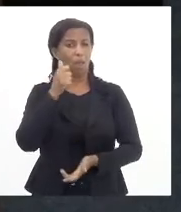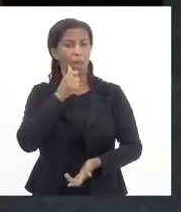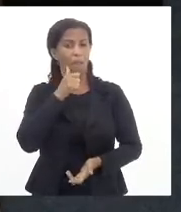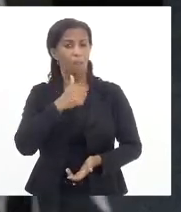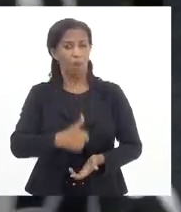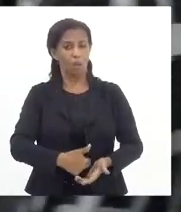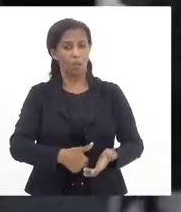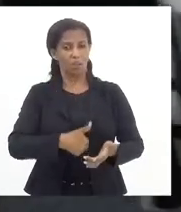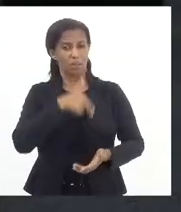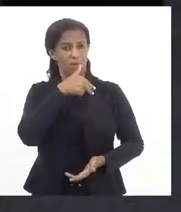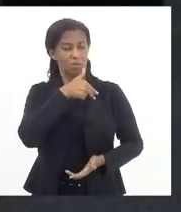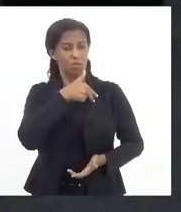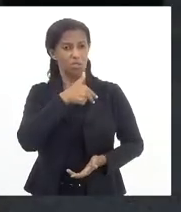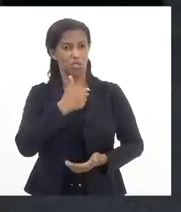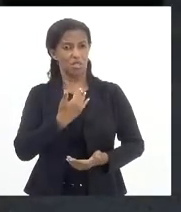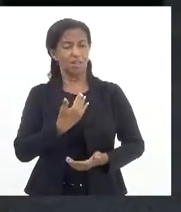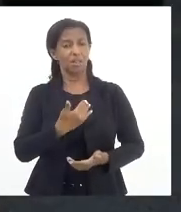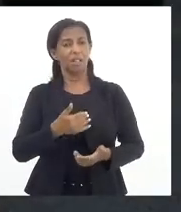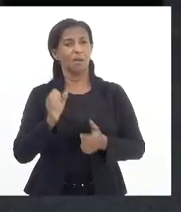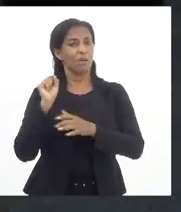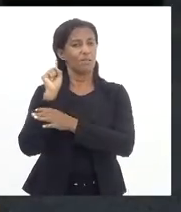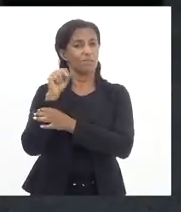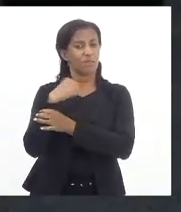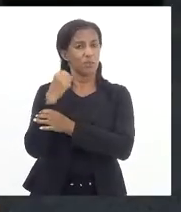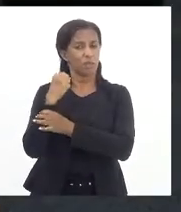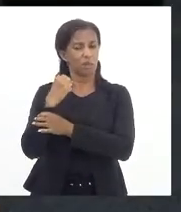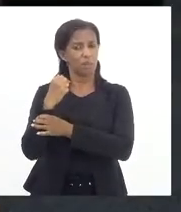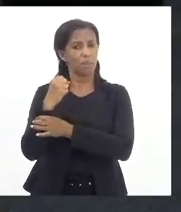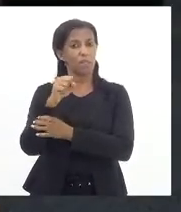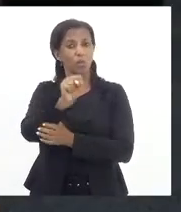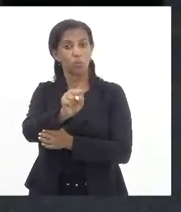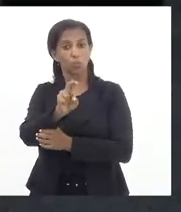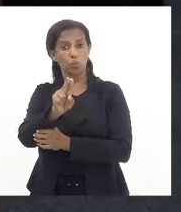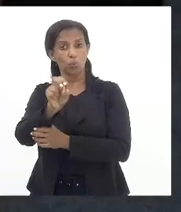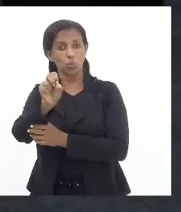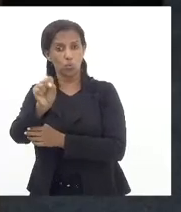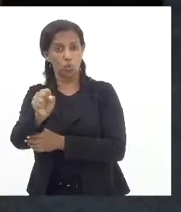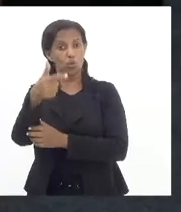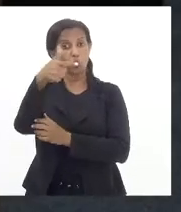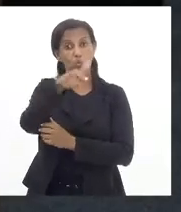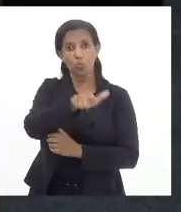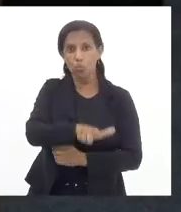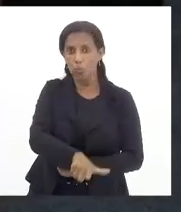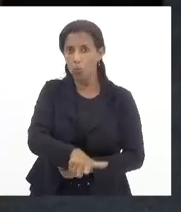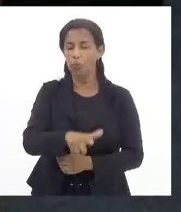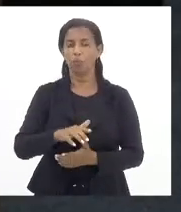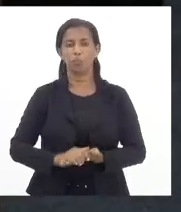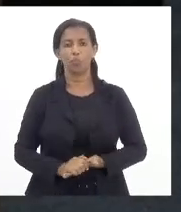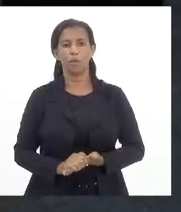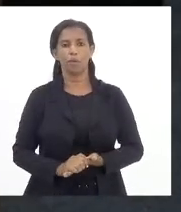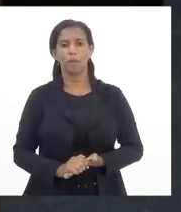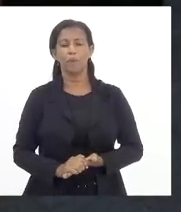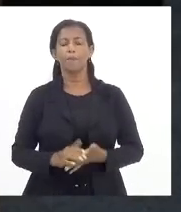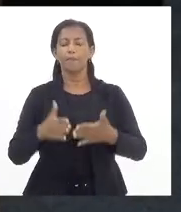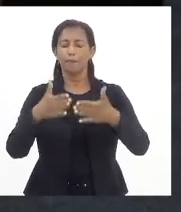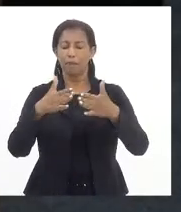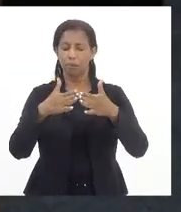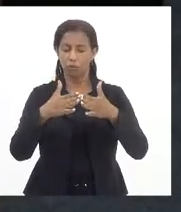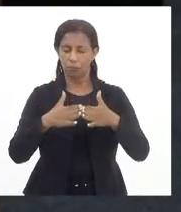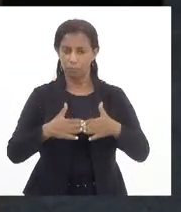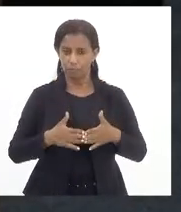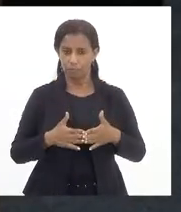tectomizadas o direito à fisioterapia na rede pública. E aí, mais uma vez, eu quero puxar o fio